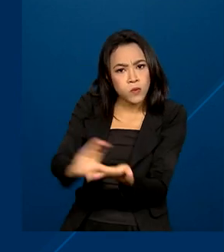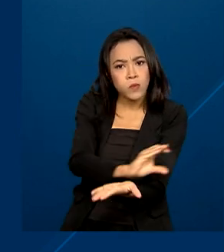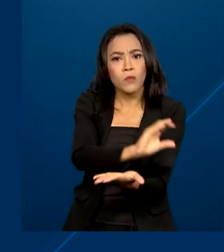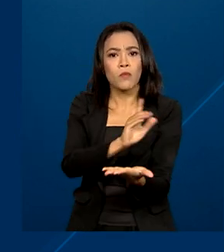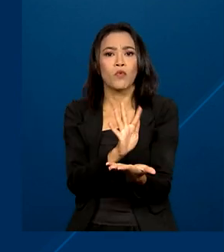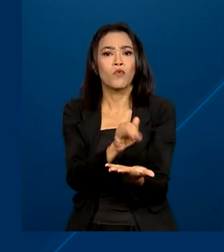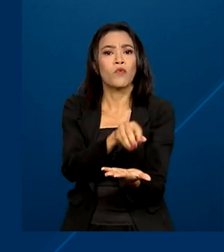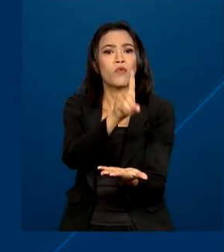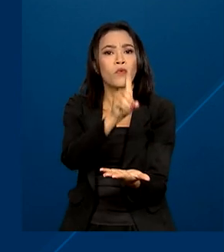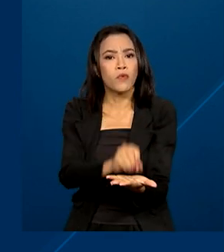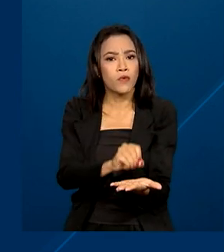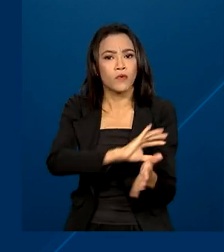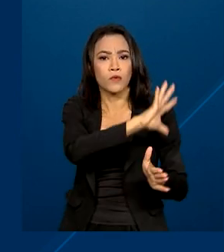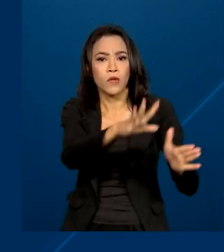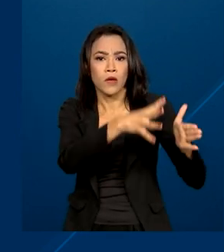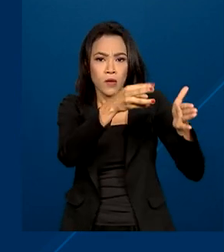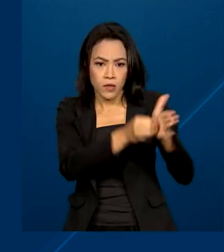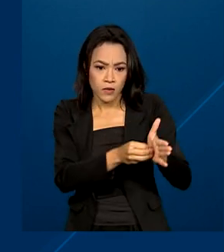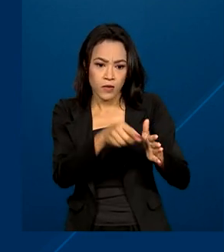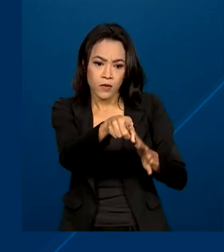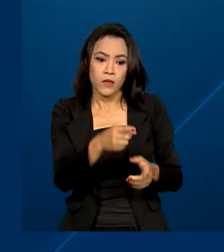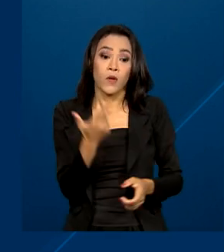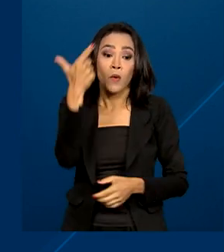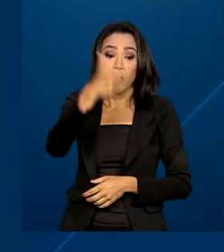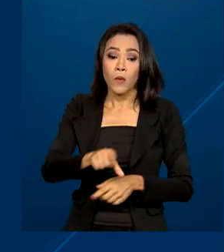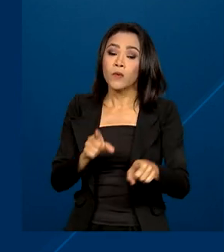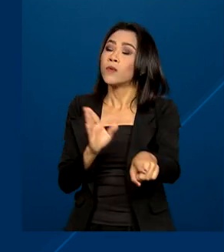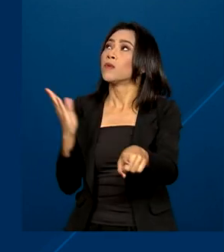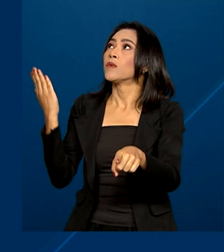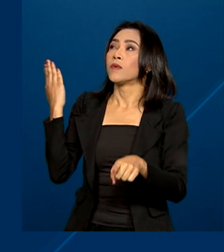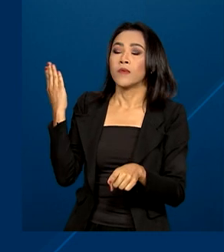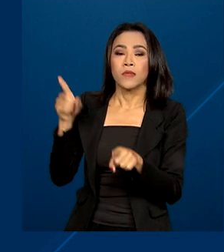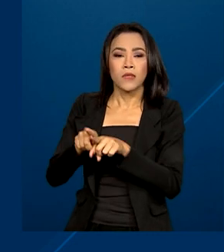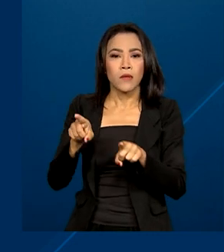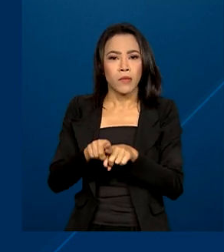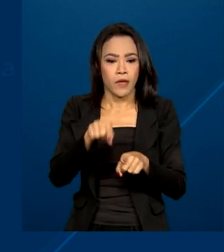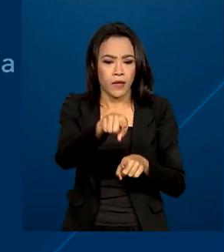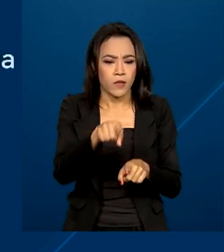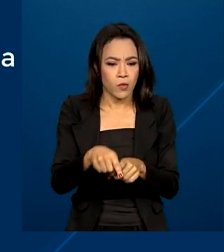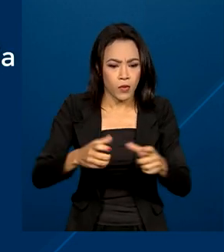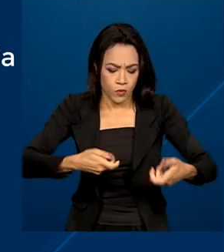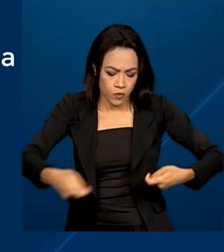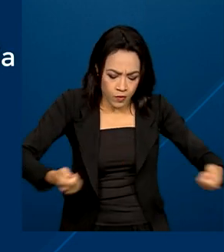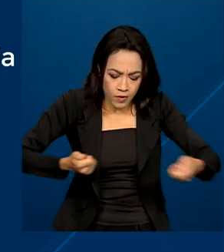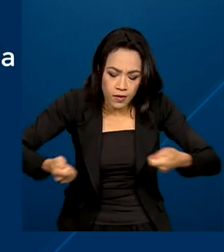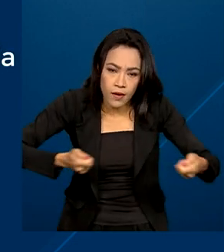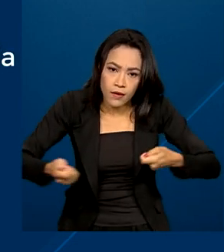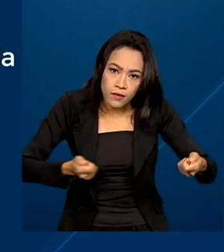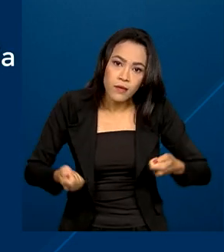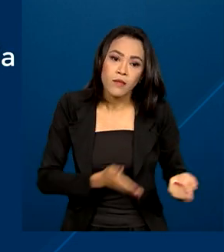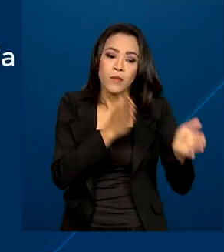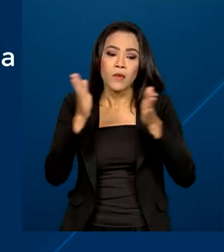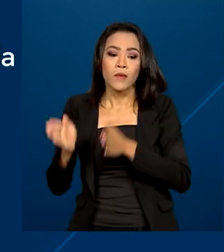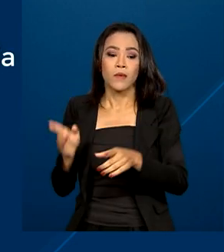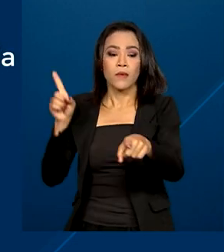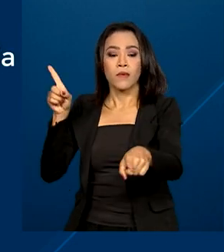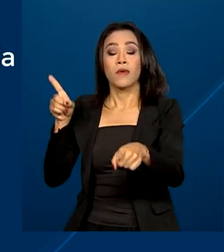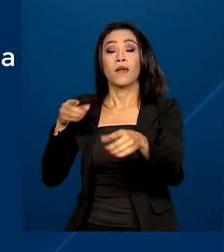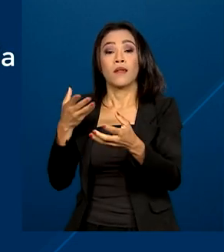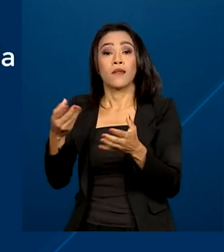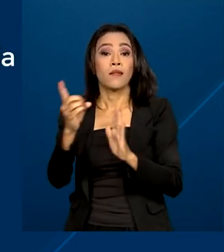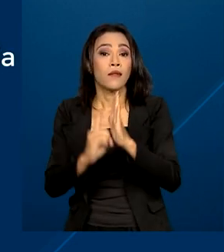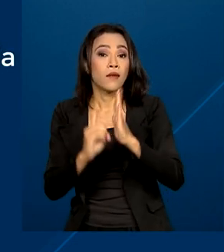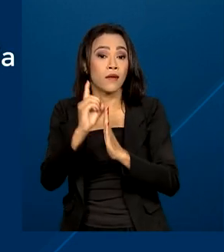Amazônia. Revogação de decreto que facilitava o garimpo ilegal. Decreto que garante o acesso à